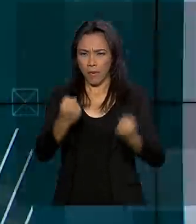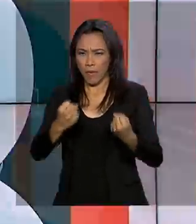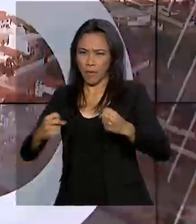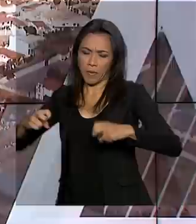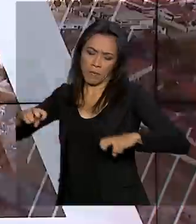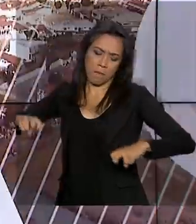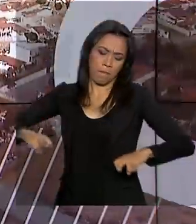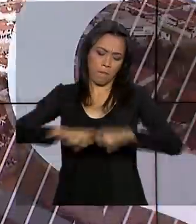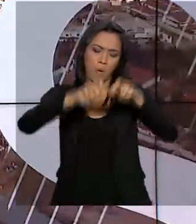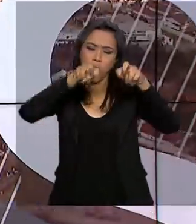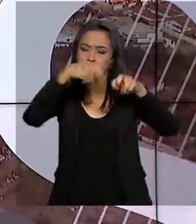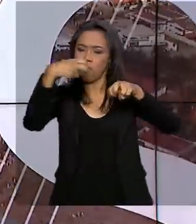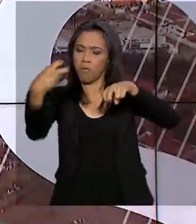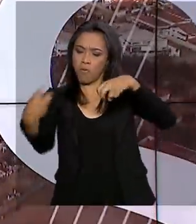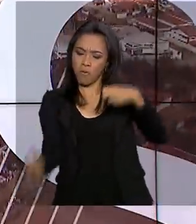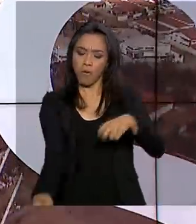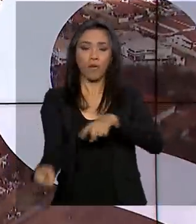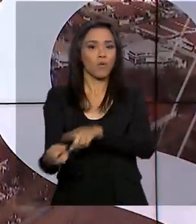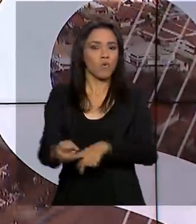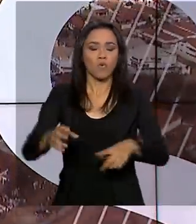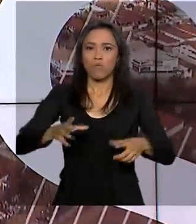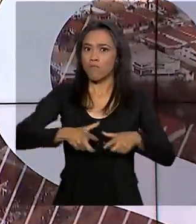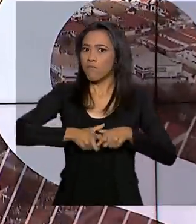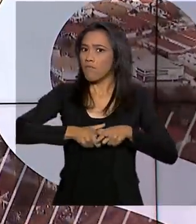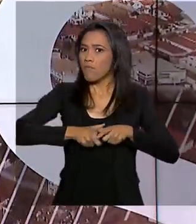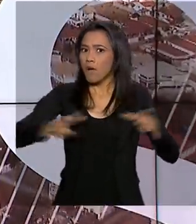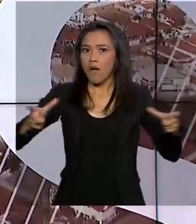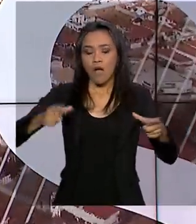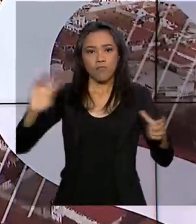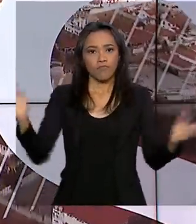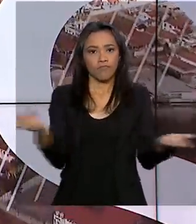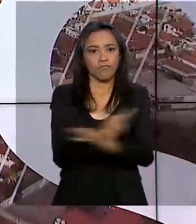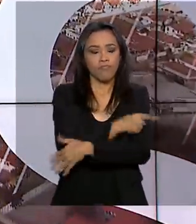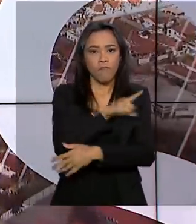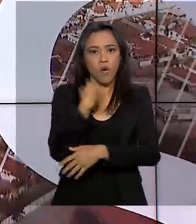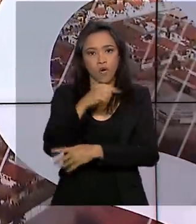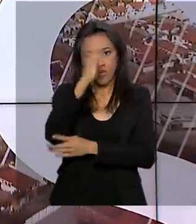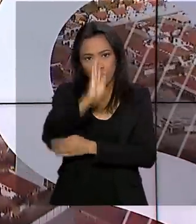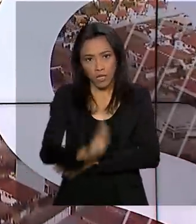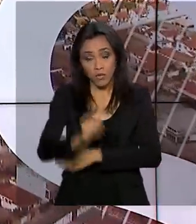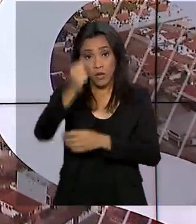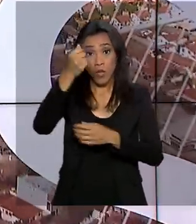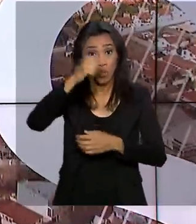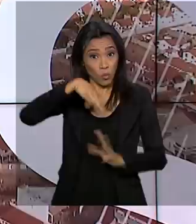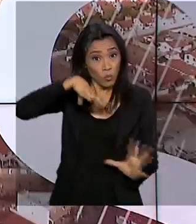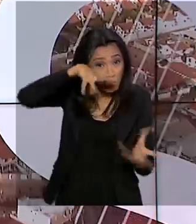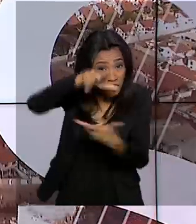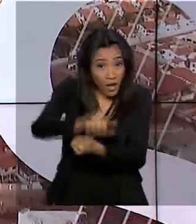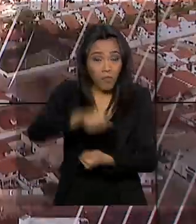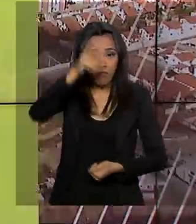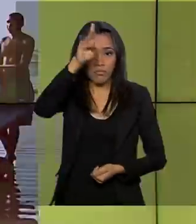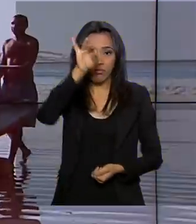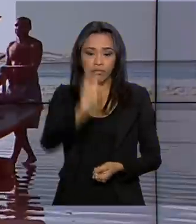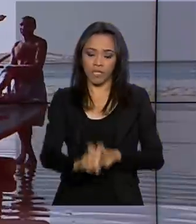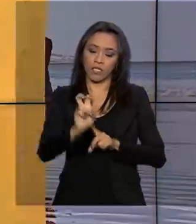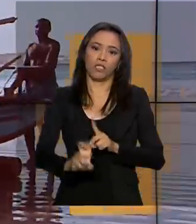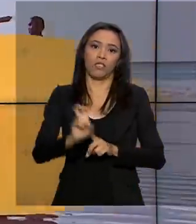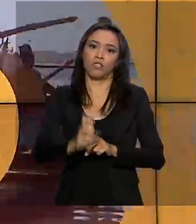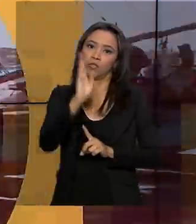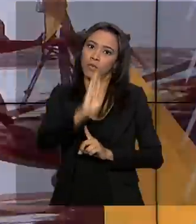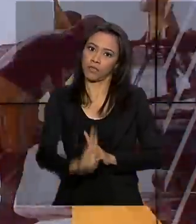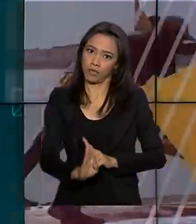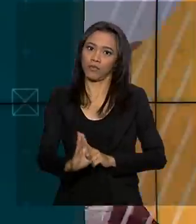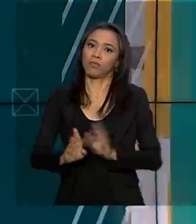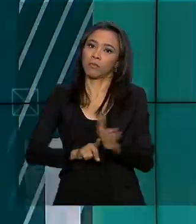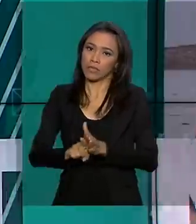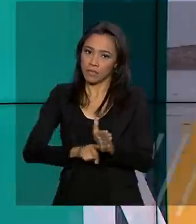estão entre as maiores causas de mortes no Brasil. No ranking mundial, o país aparece em quinto lugar, de acordo com a Organização Mundial de